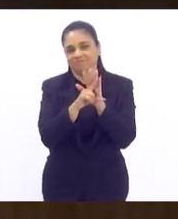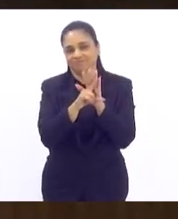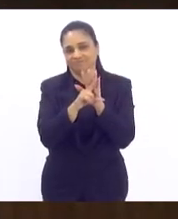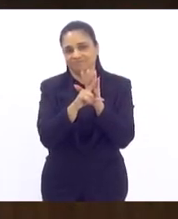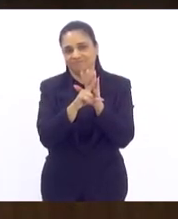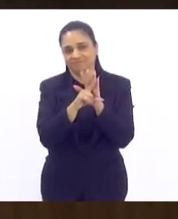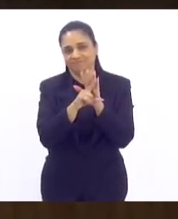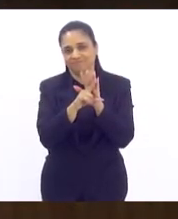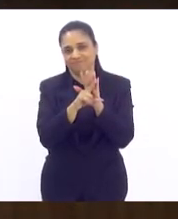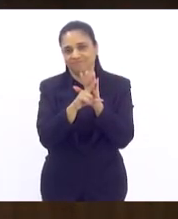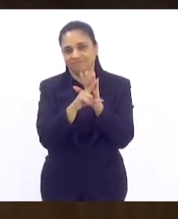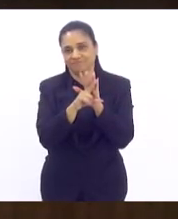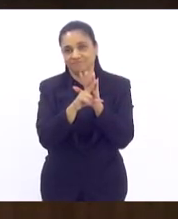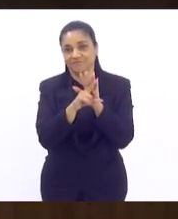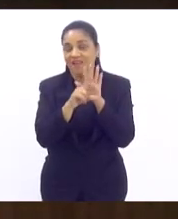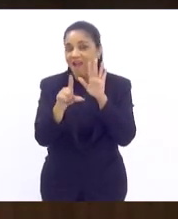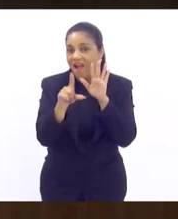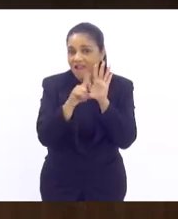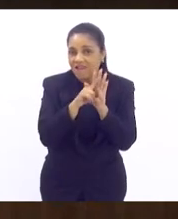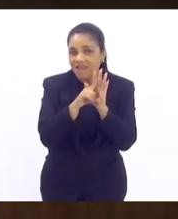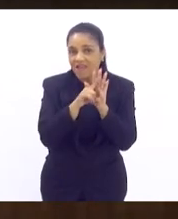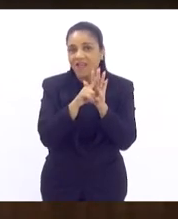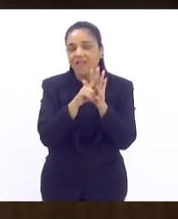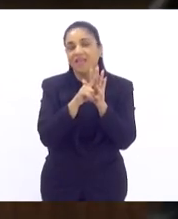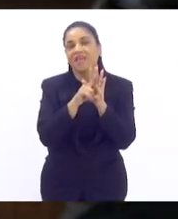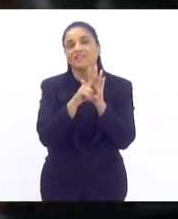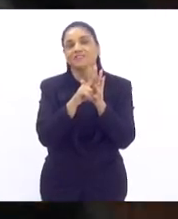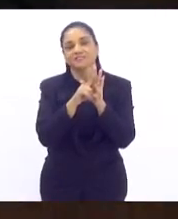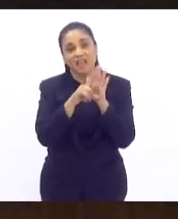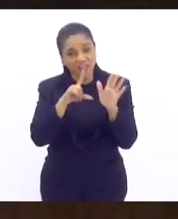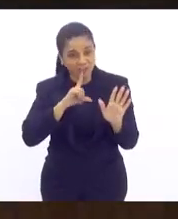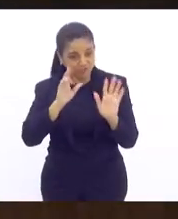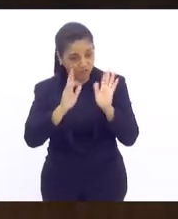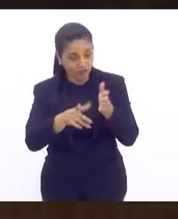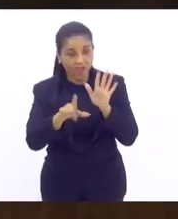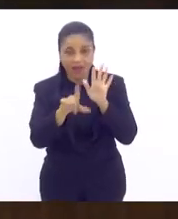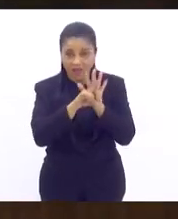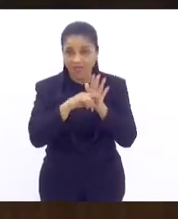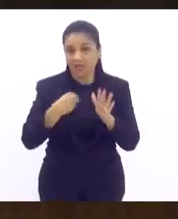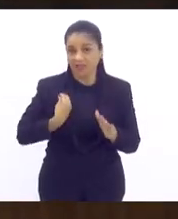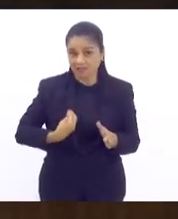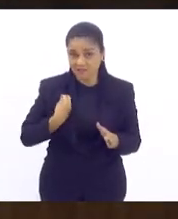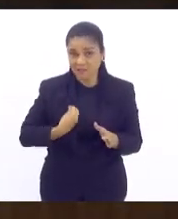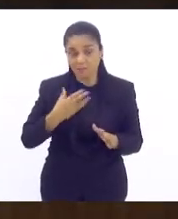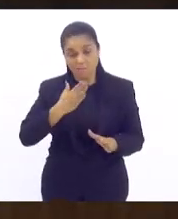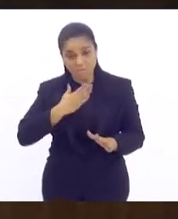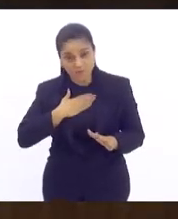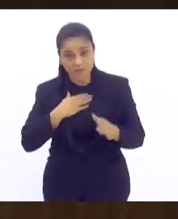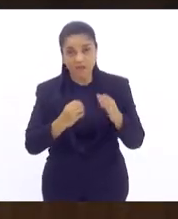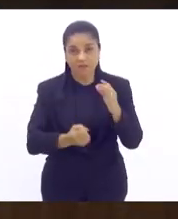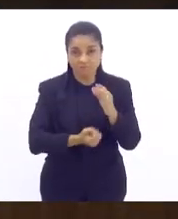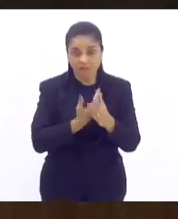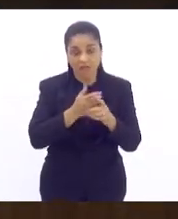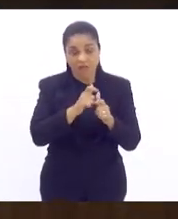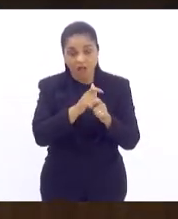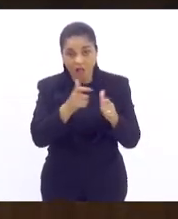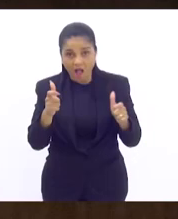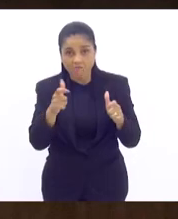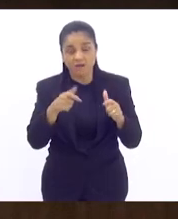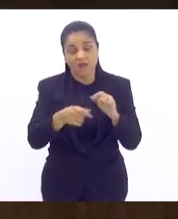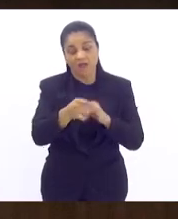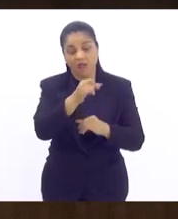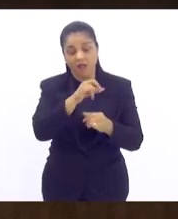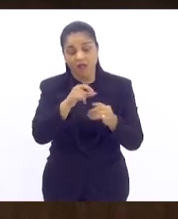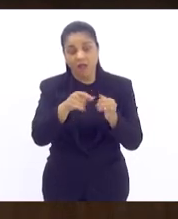Ou seja, essa lei é meritória, mas só que ela existe, ela é uma lei minha, ela é ampla, é anterior